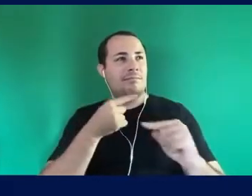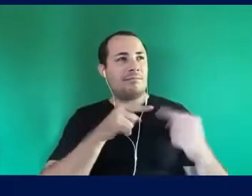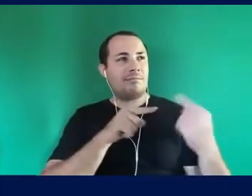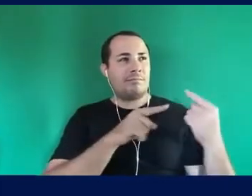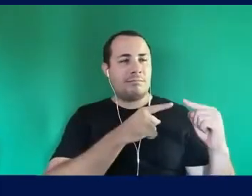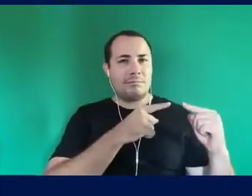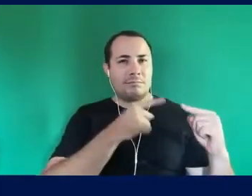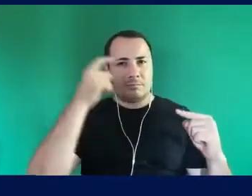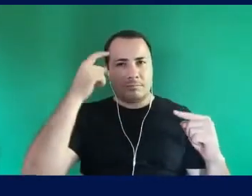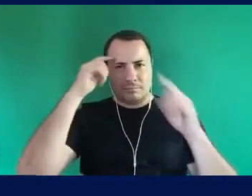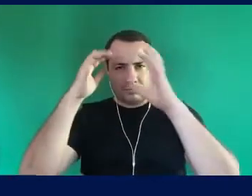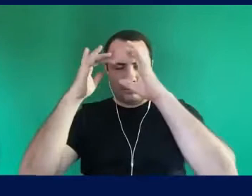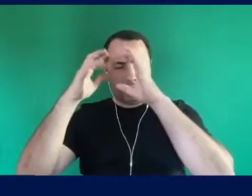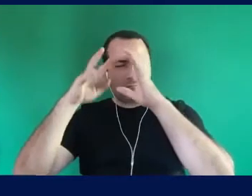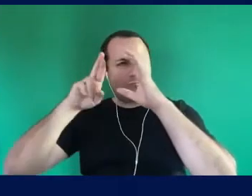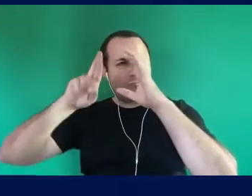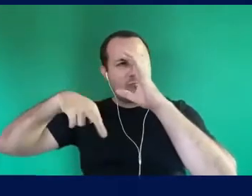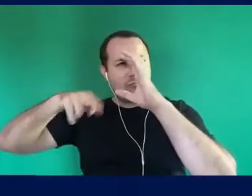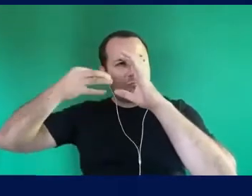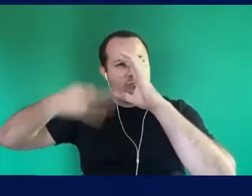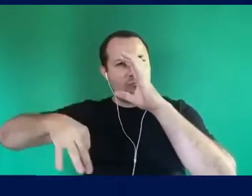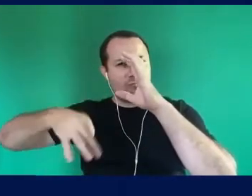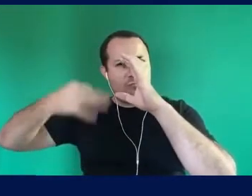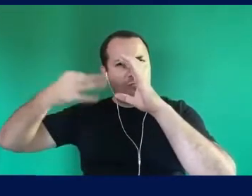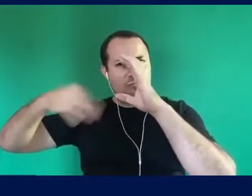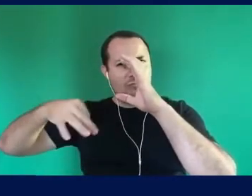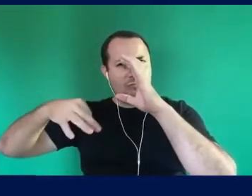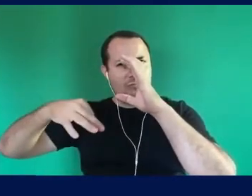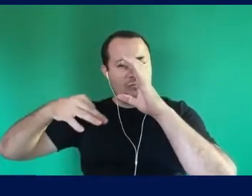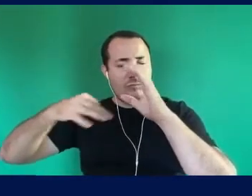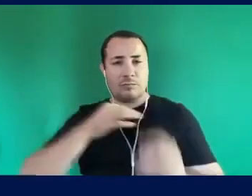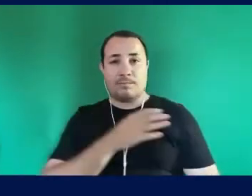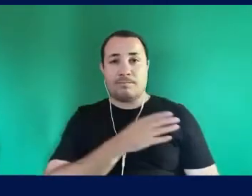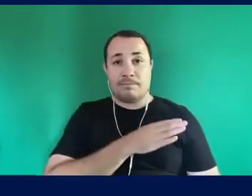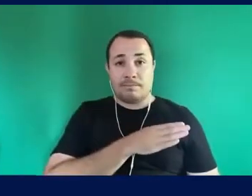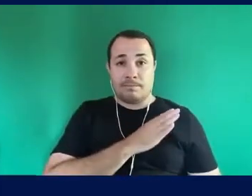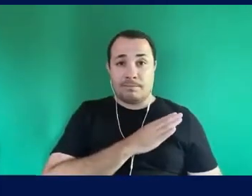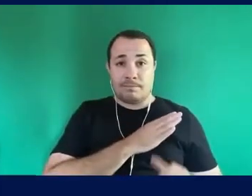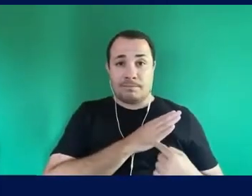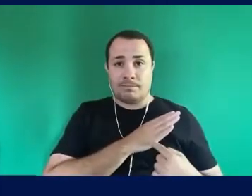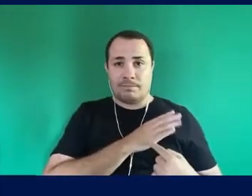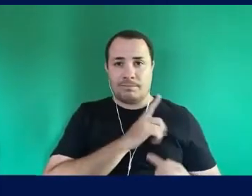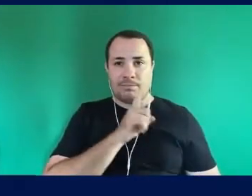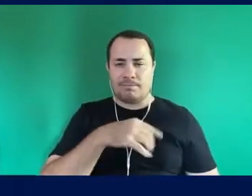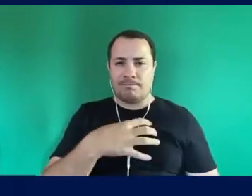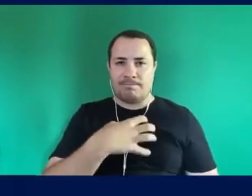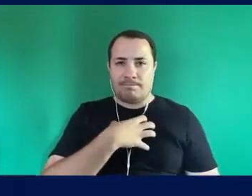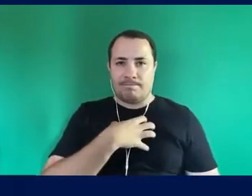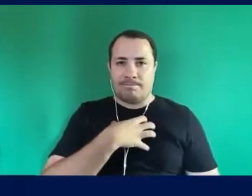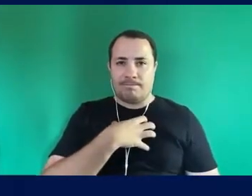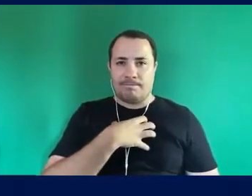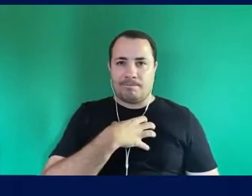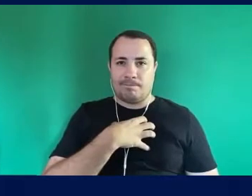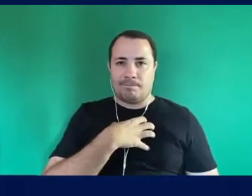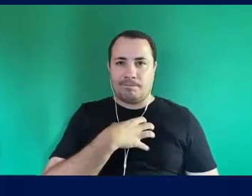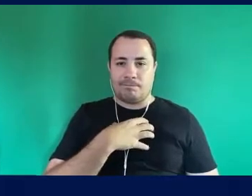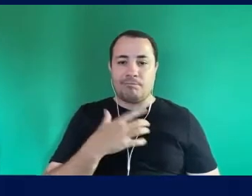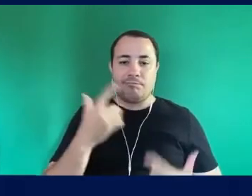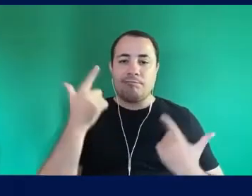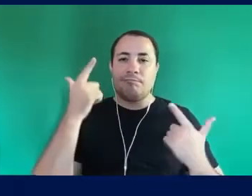Que seria a razão Tampouco Nem no coração E aí Eu acho que é grave